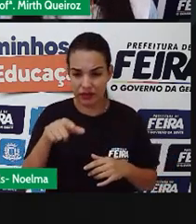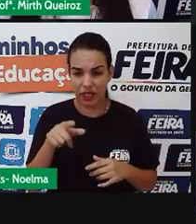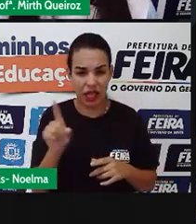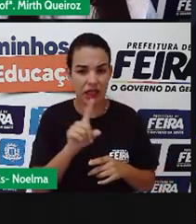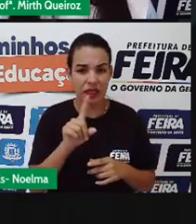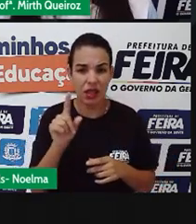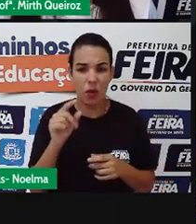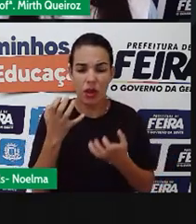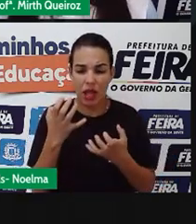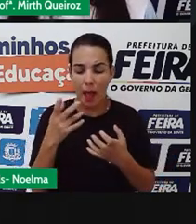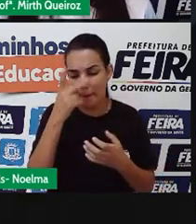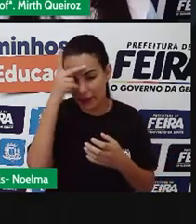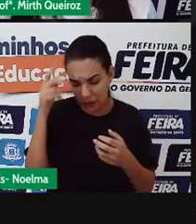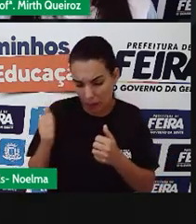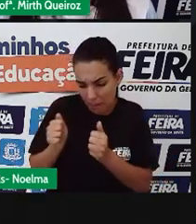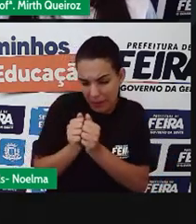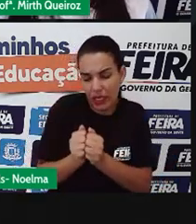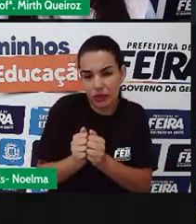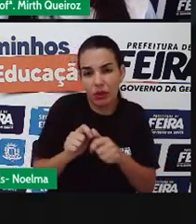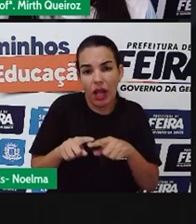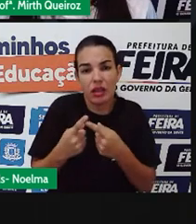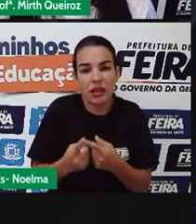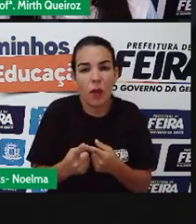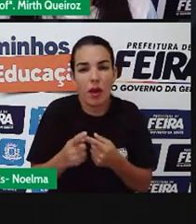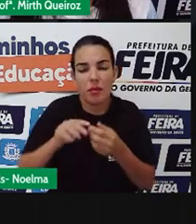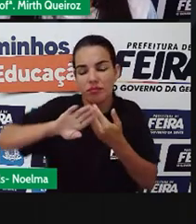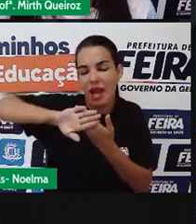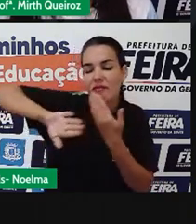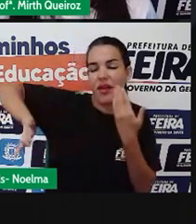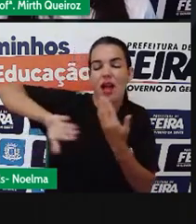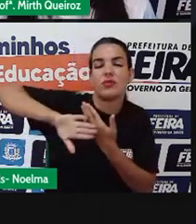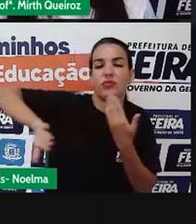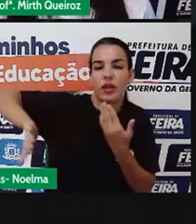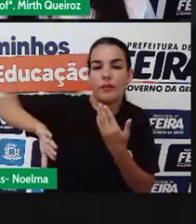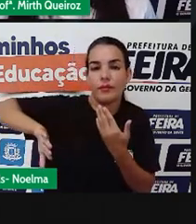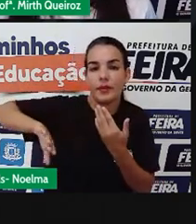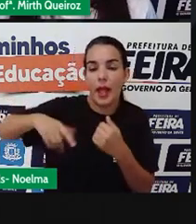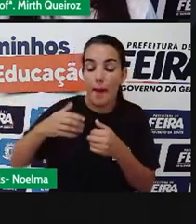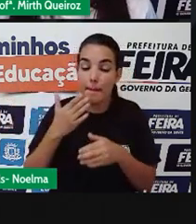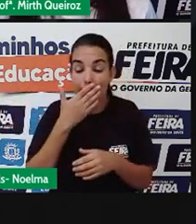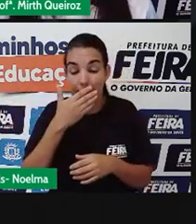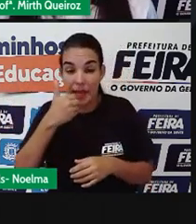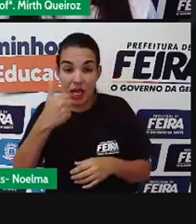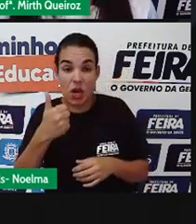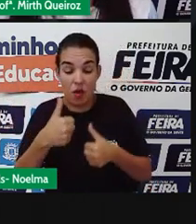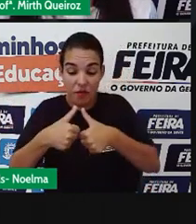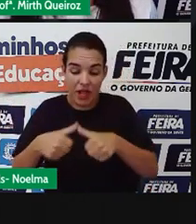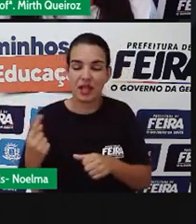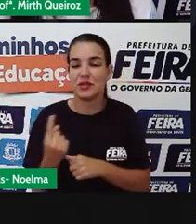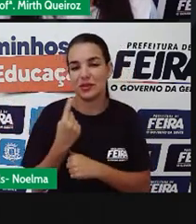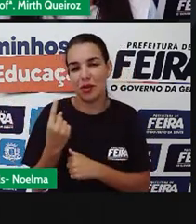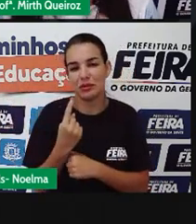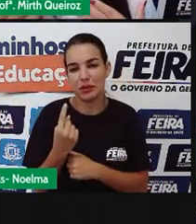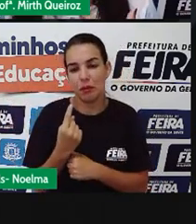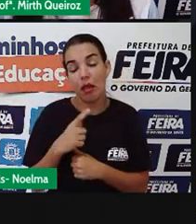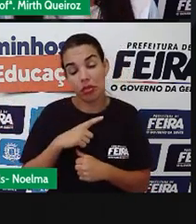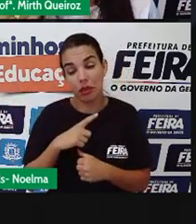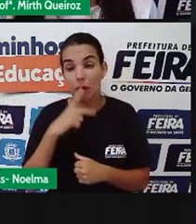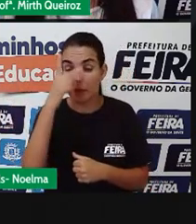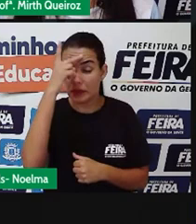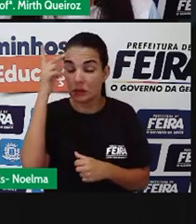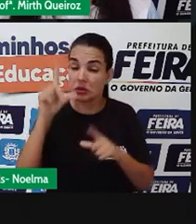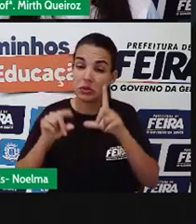e cria, assim, um vínculo de amizade, né? De companheirismo, de parceria. Muitas vezes a gente